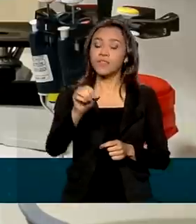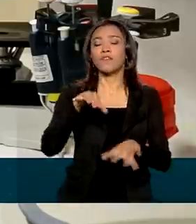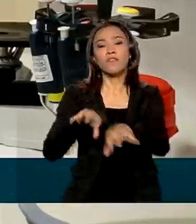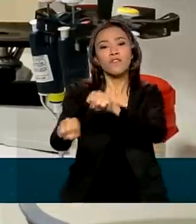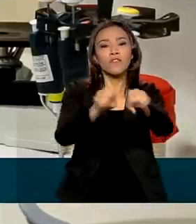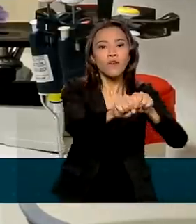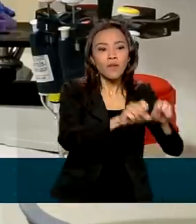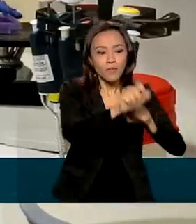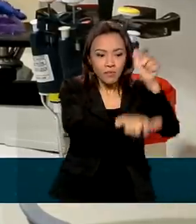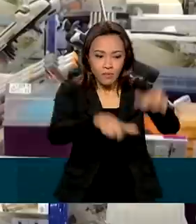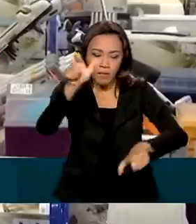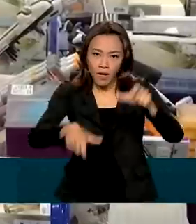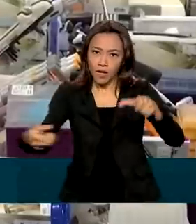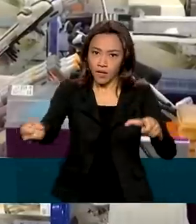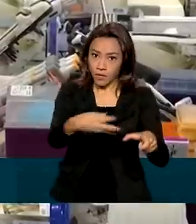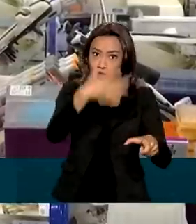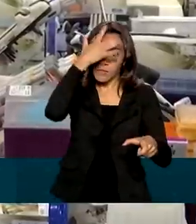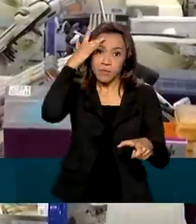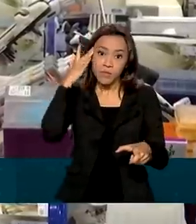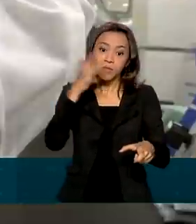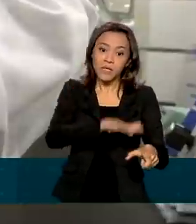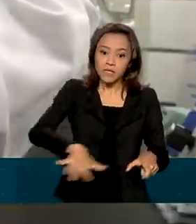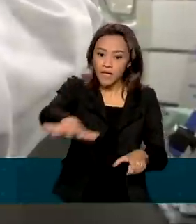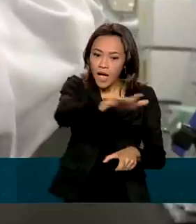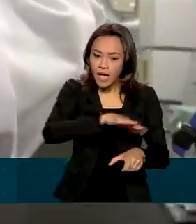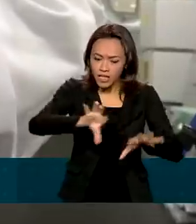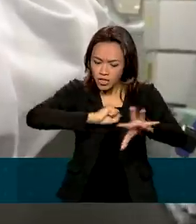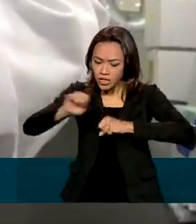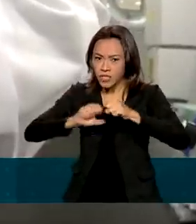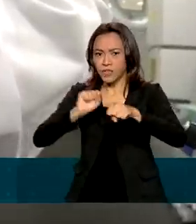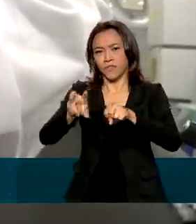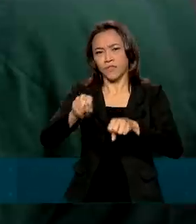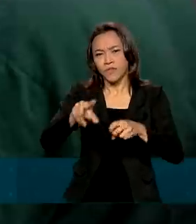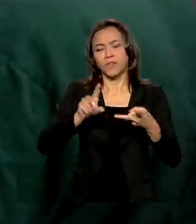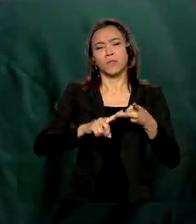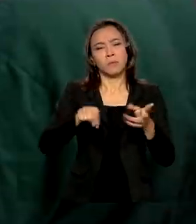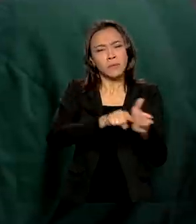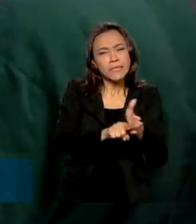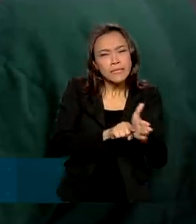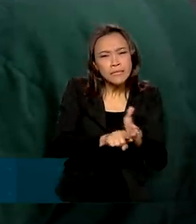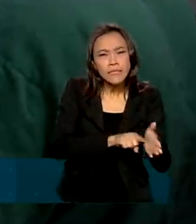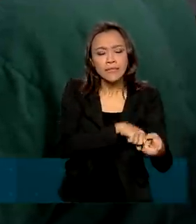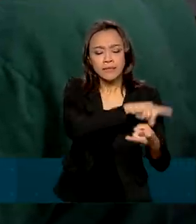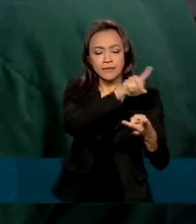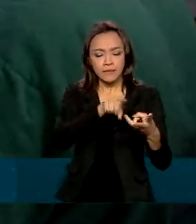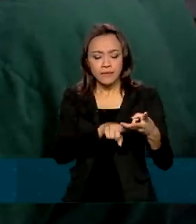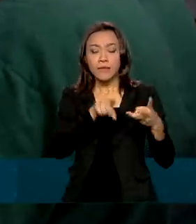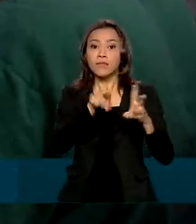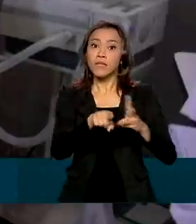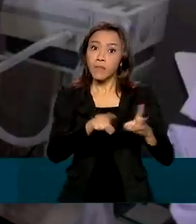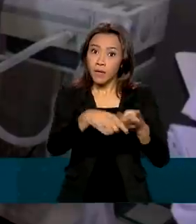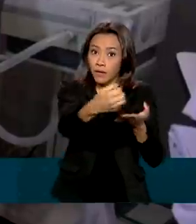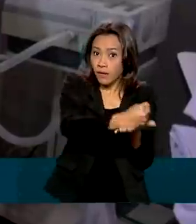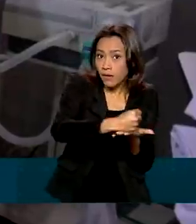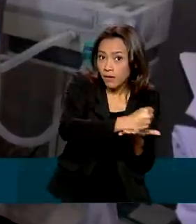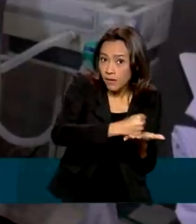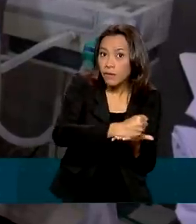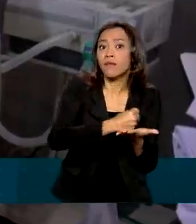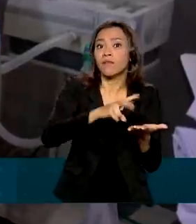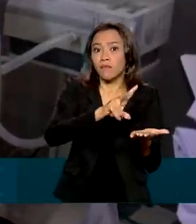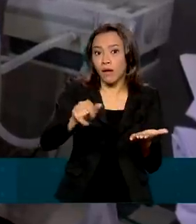profissionais na área de doenças infecciosas, pesquisas clínicas e desenvolvimento de imunizantes e